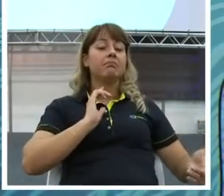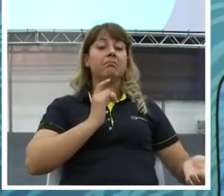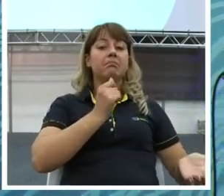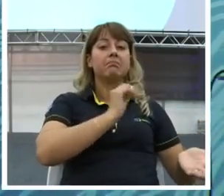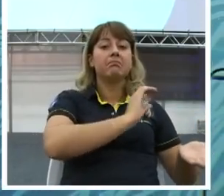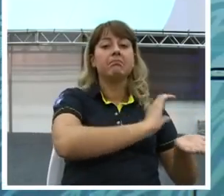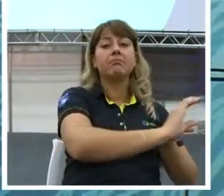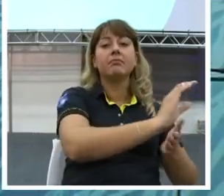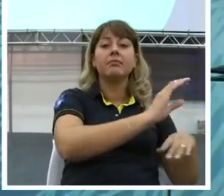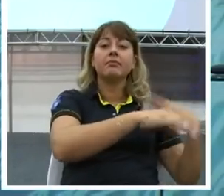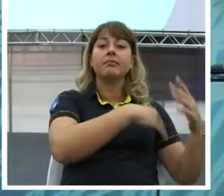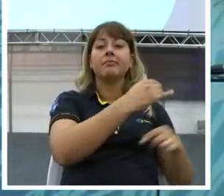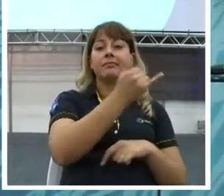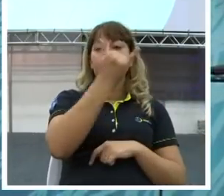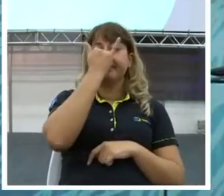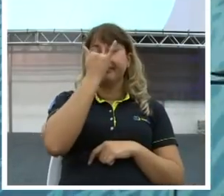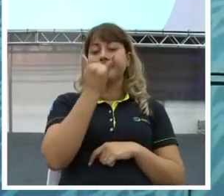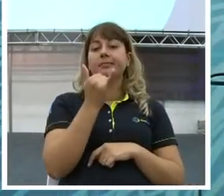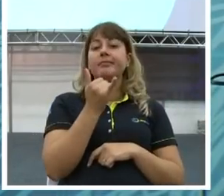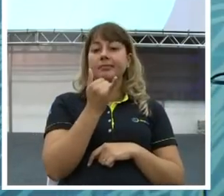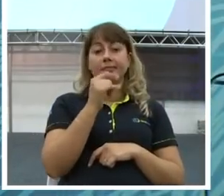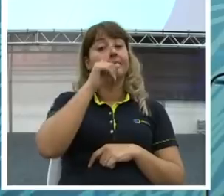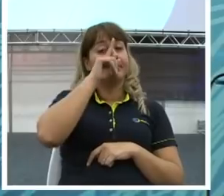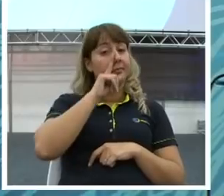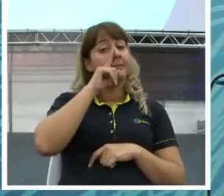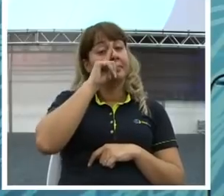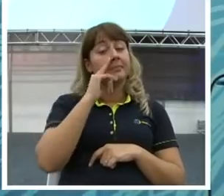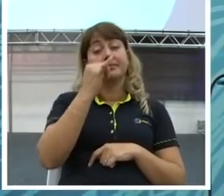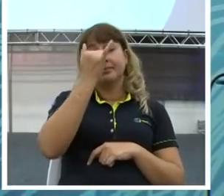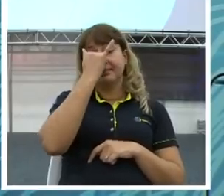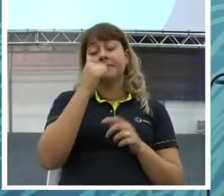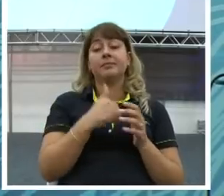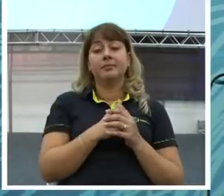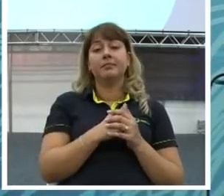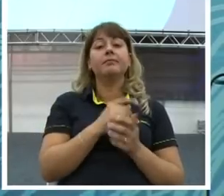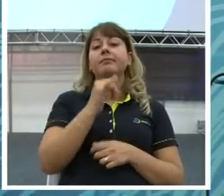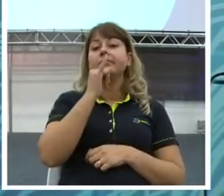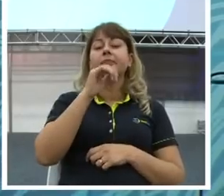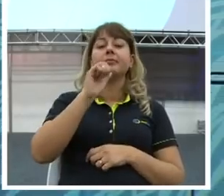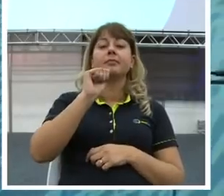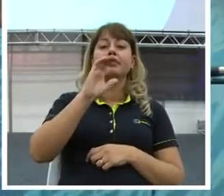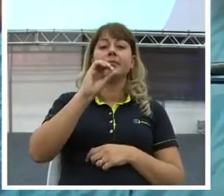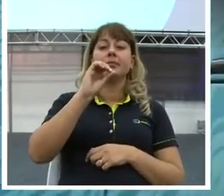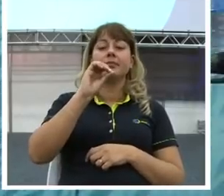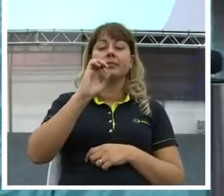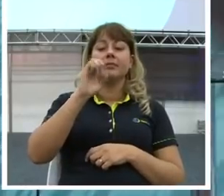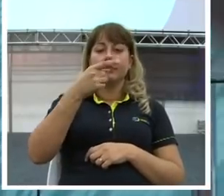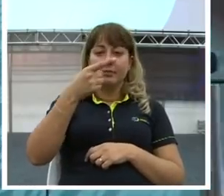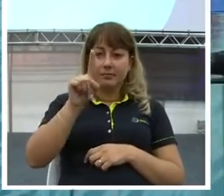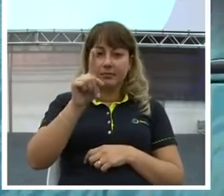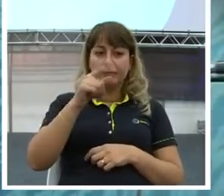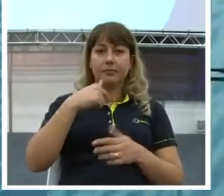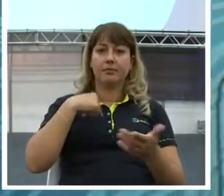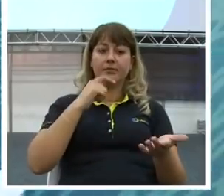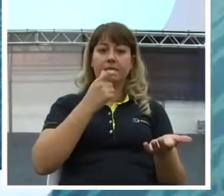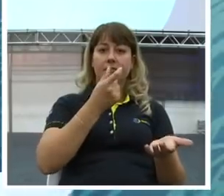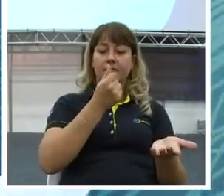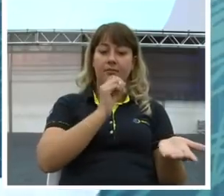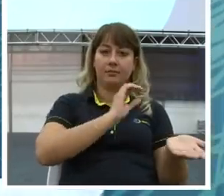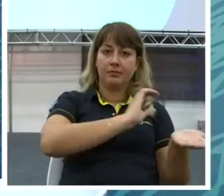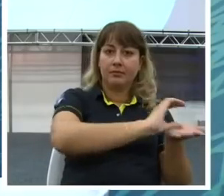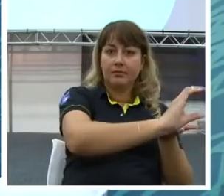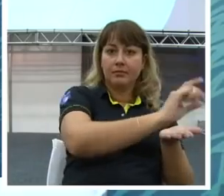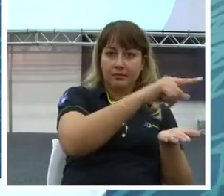Quando você investe em algo que você não conhece. É onde você está correndo risco. Não é investir em ações. É arriscado. É não entender de ações. É